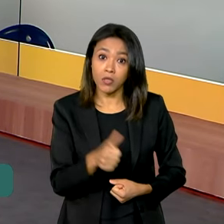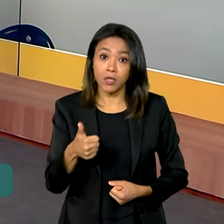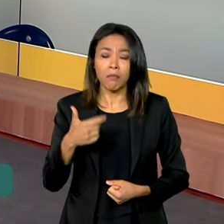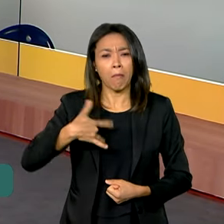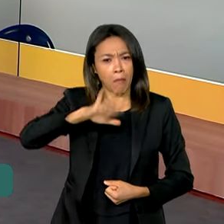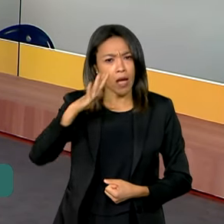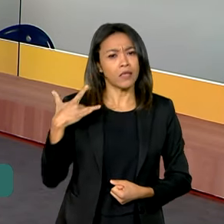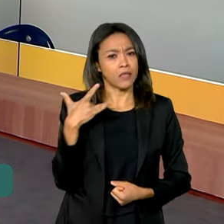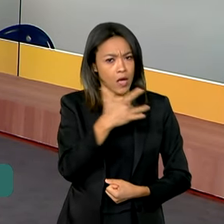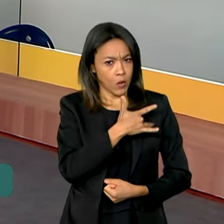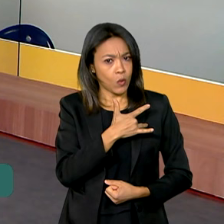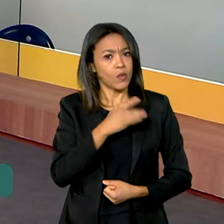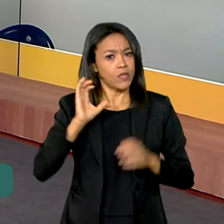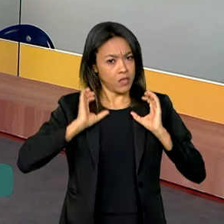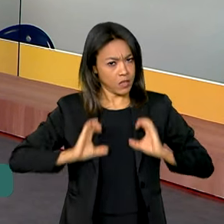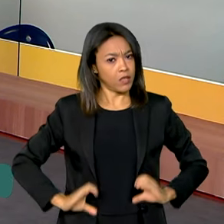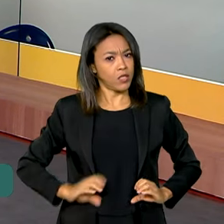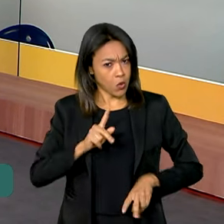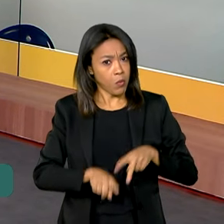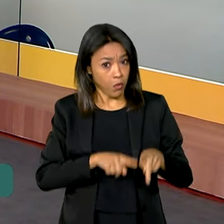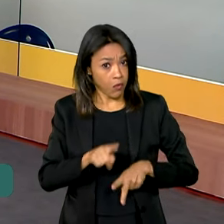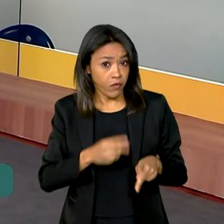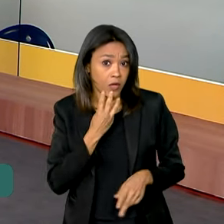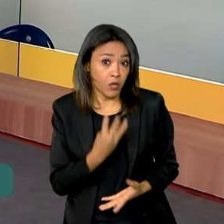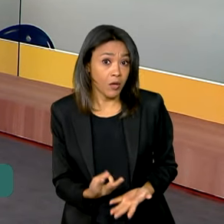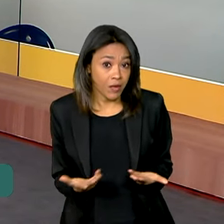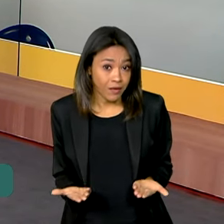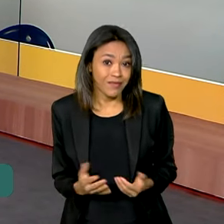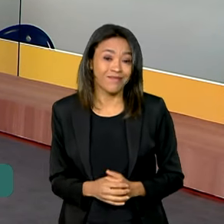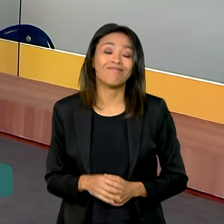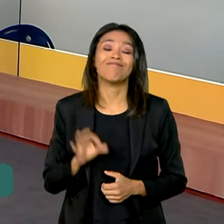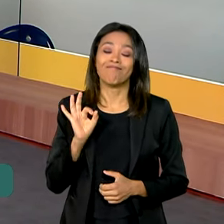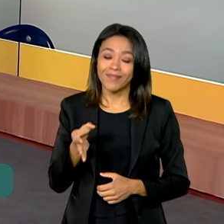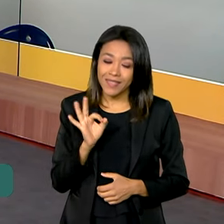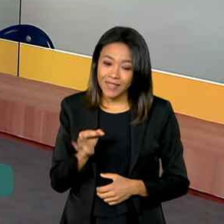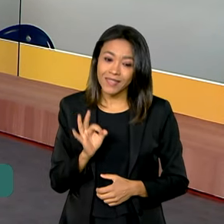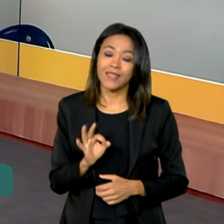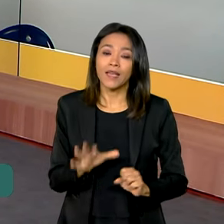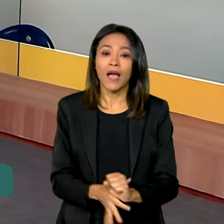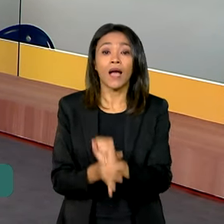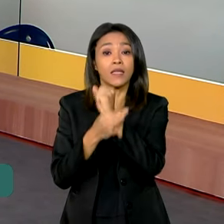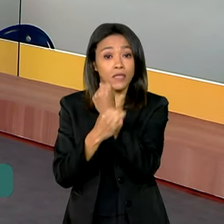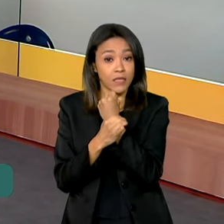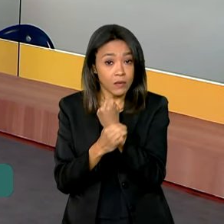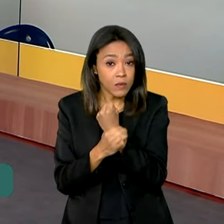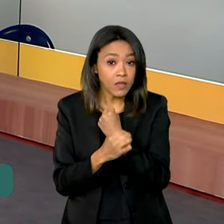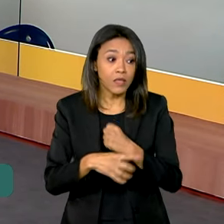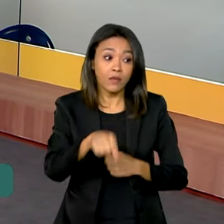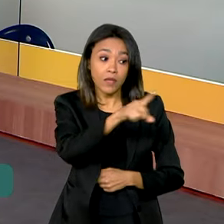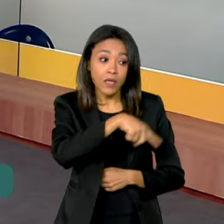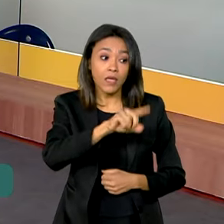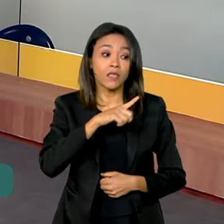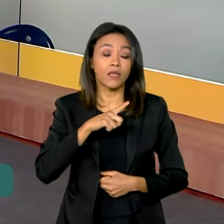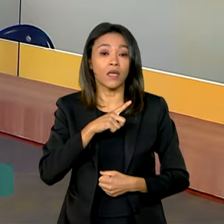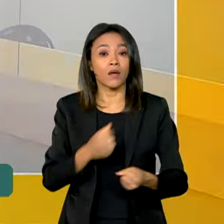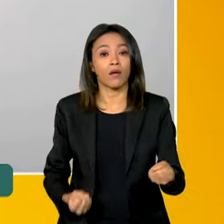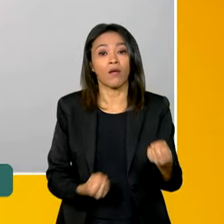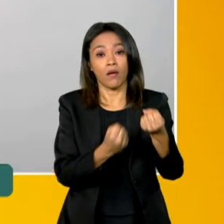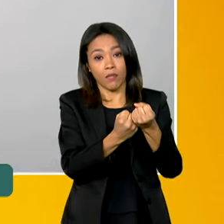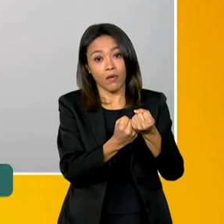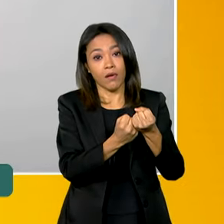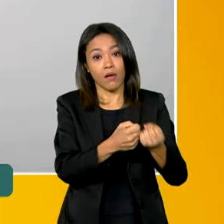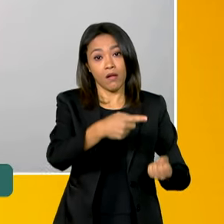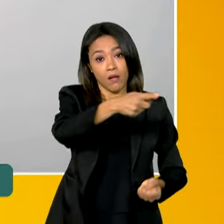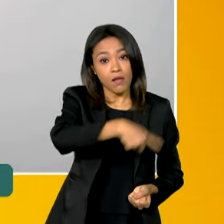mais saúde e cidadania para o povo Yanomami? Com certeza. A garantia que eles tenham assistência, que eles